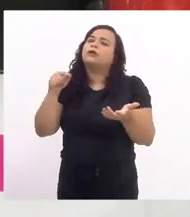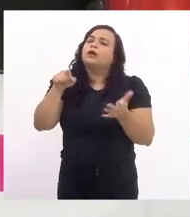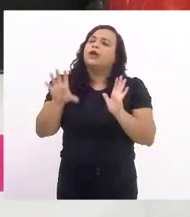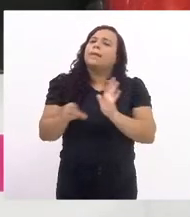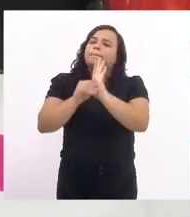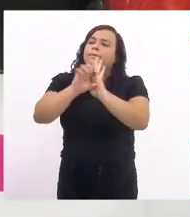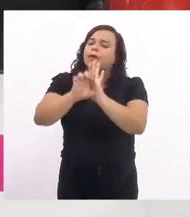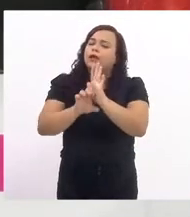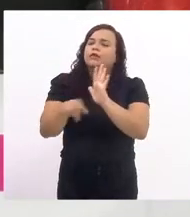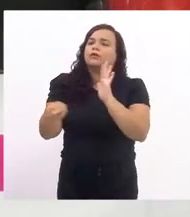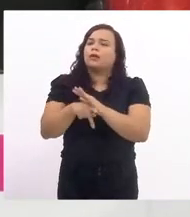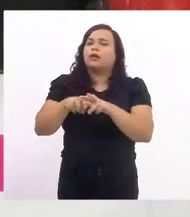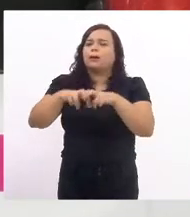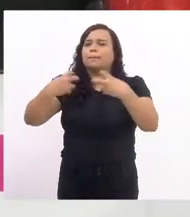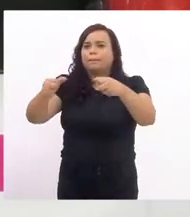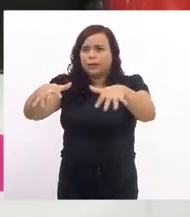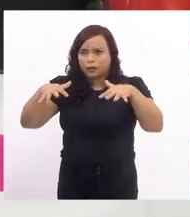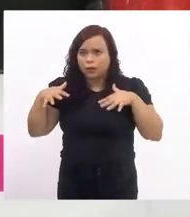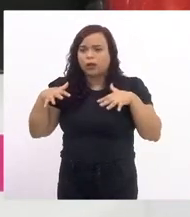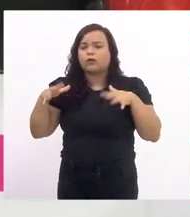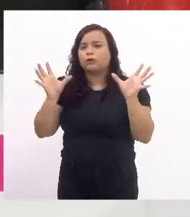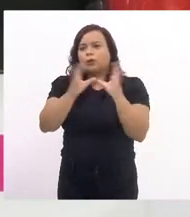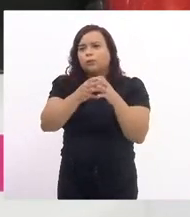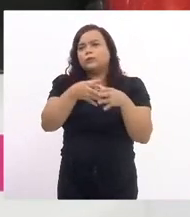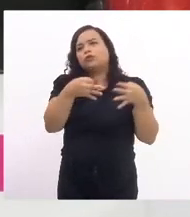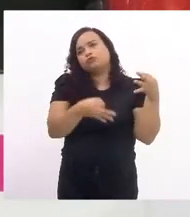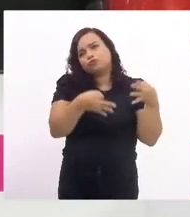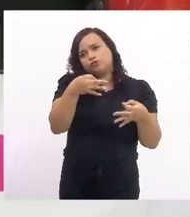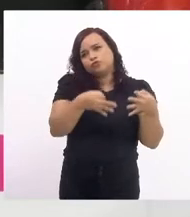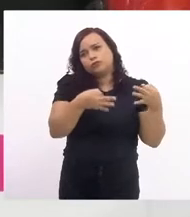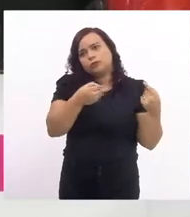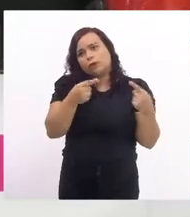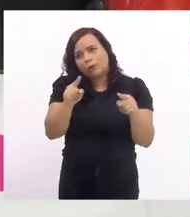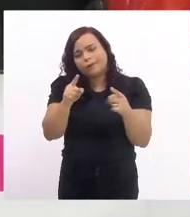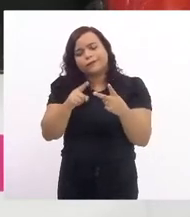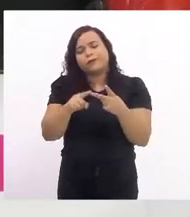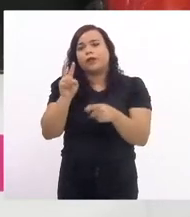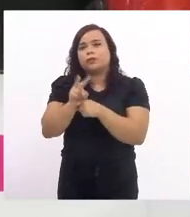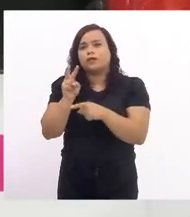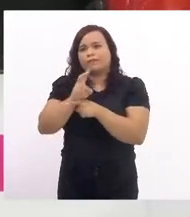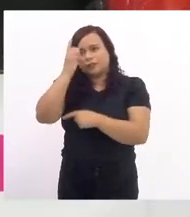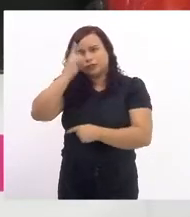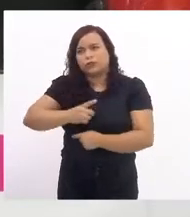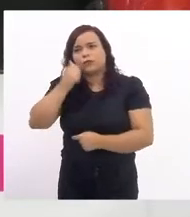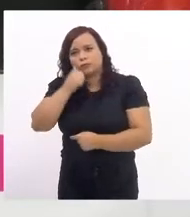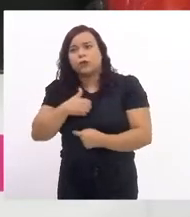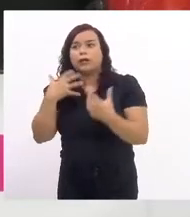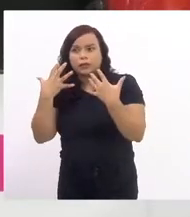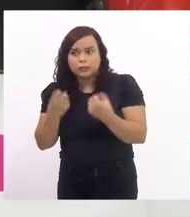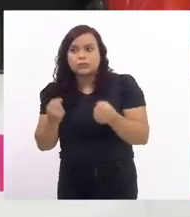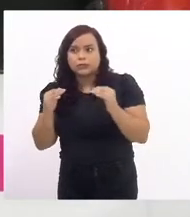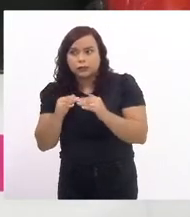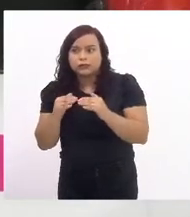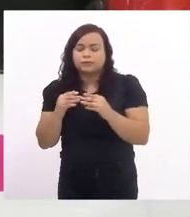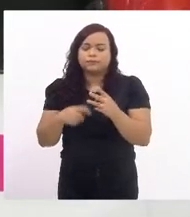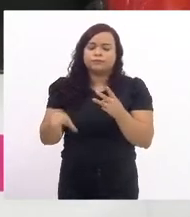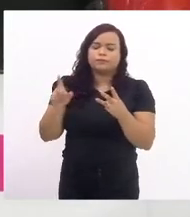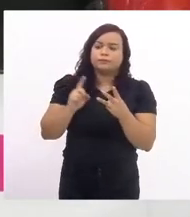comissões de Constituição e Justiça contrário de defesa do direito da mulher favorável com